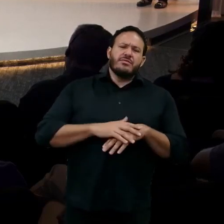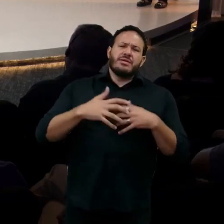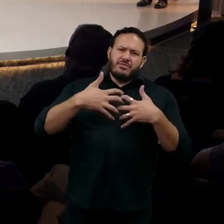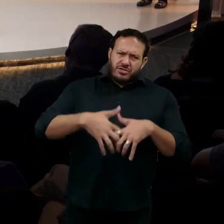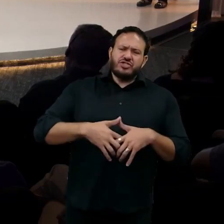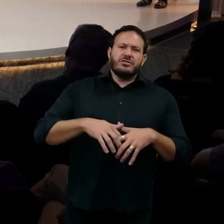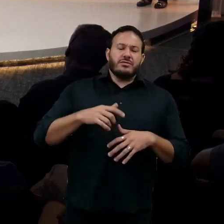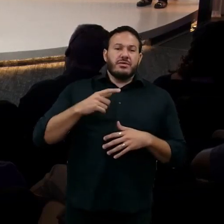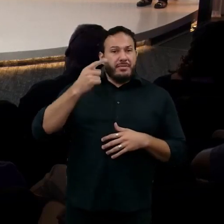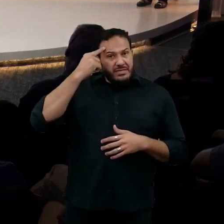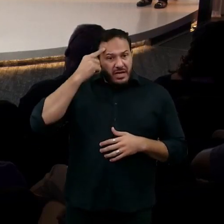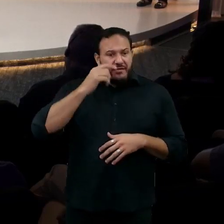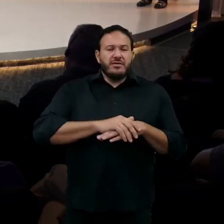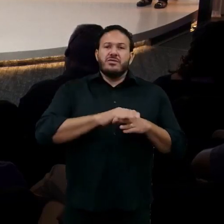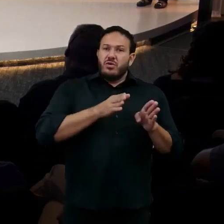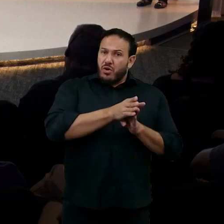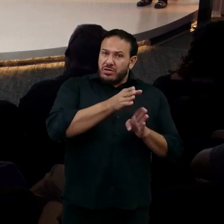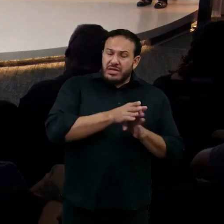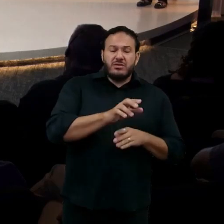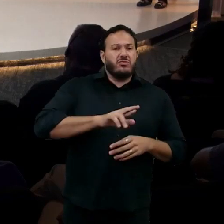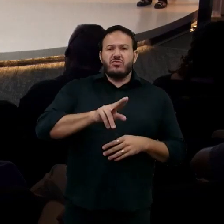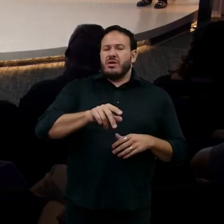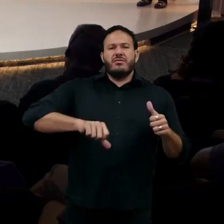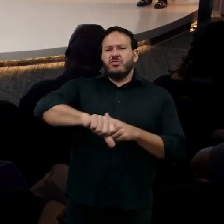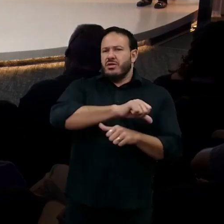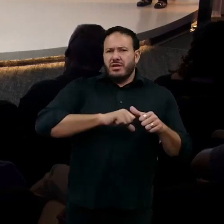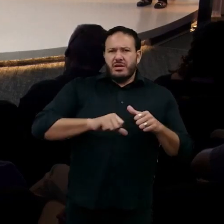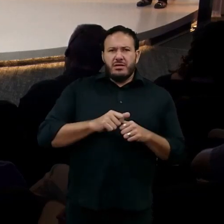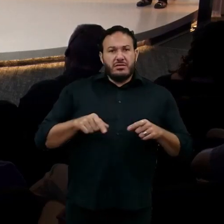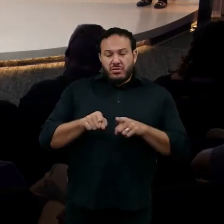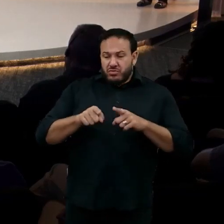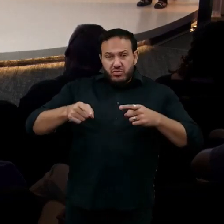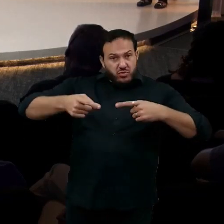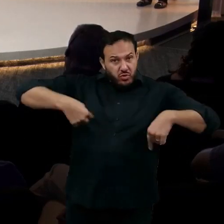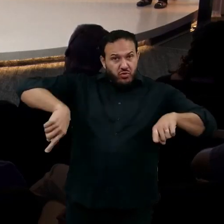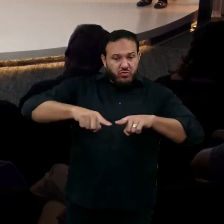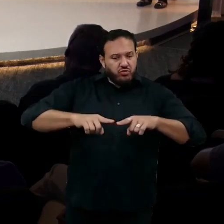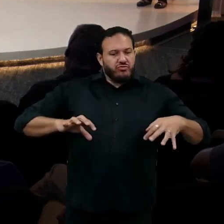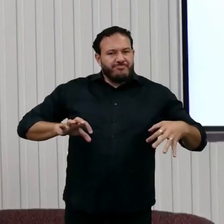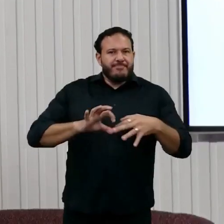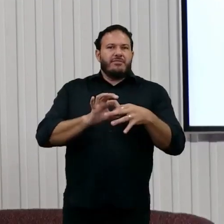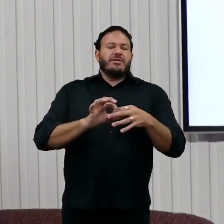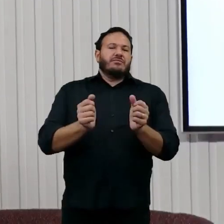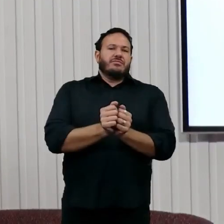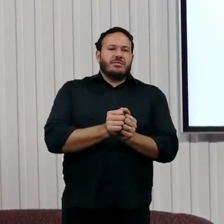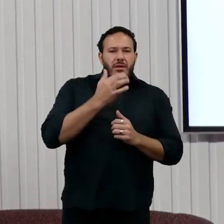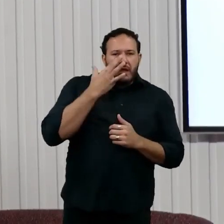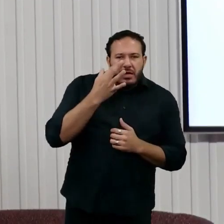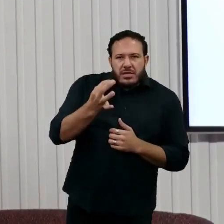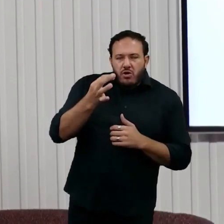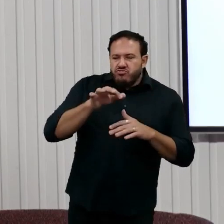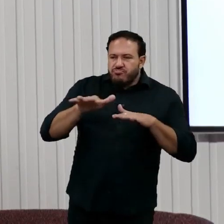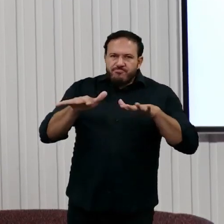conselho do PISA não quer mudar nada então todo mundo está preso dentro de só prestar atenção nessa pontuação